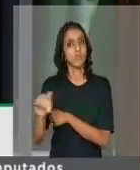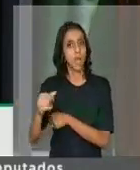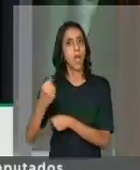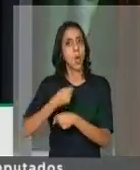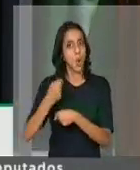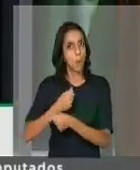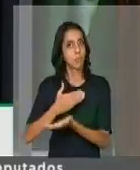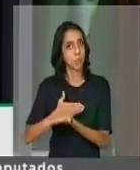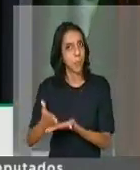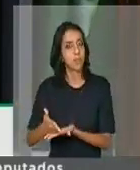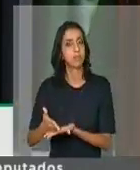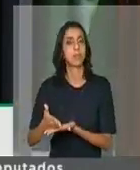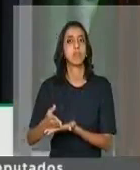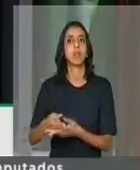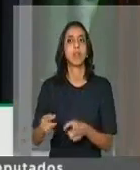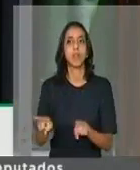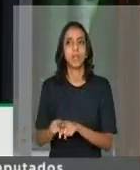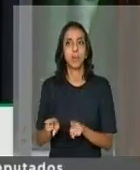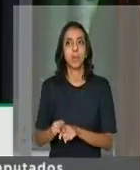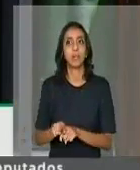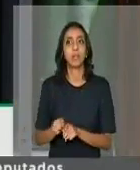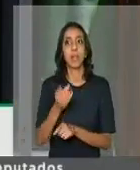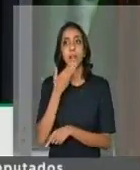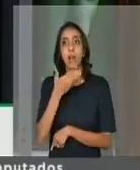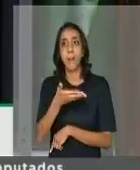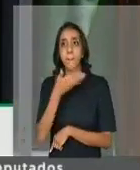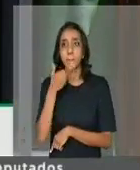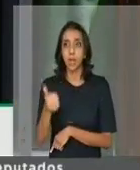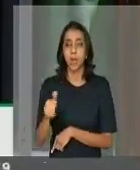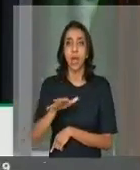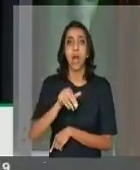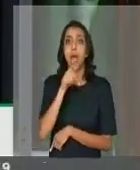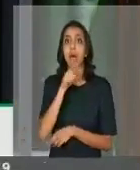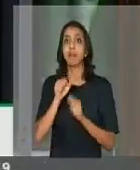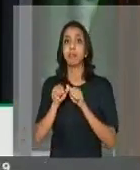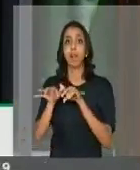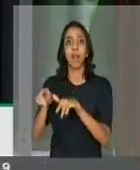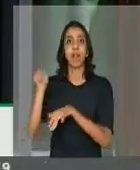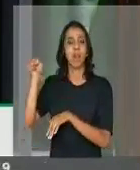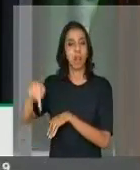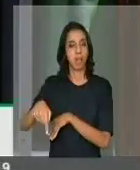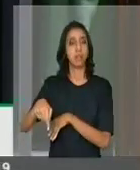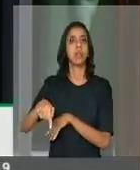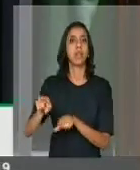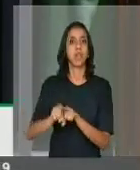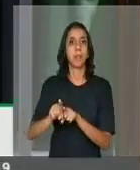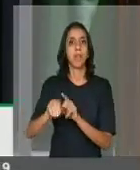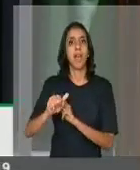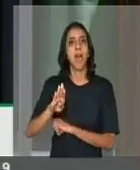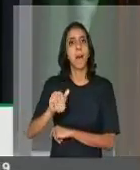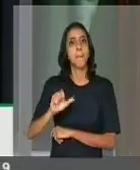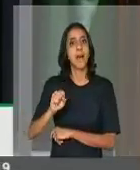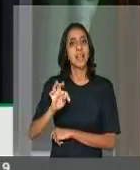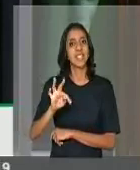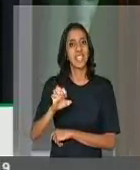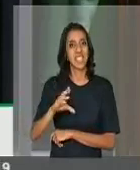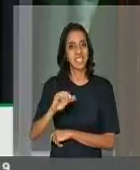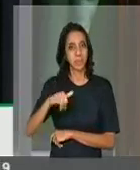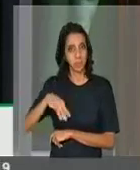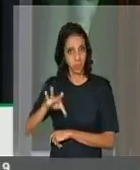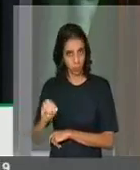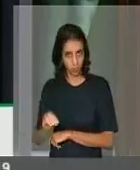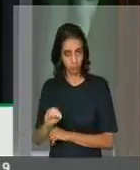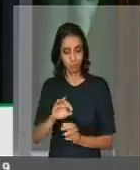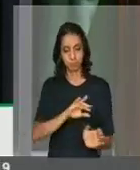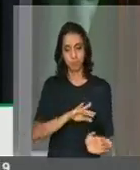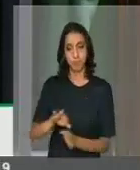como deu a ordem de serviço para melhoramentos em abastecimento d'água na ilha de Itamaracá. A outra obra que o governador